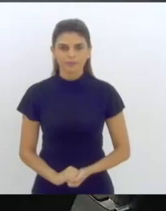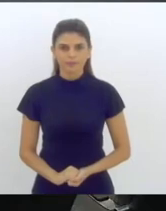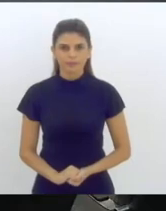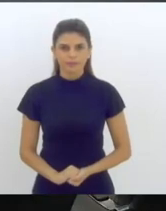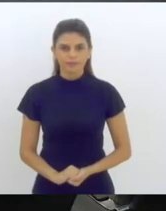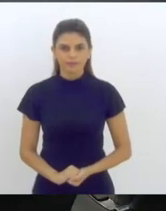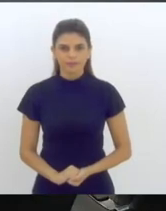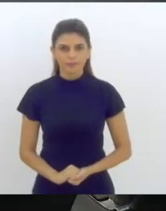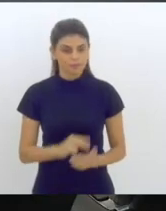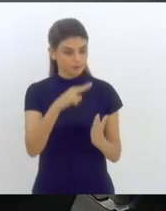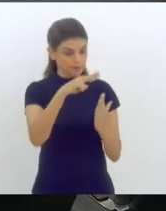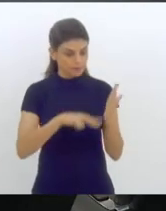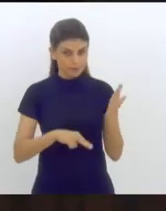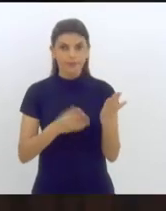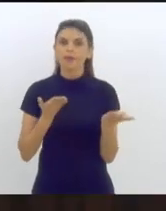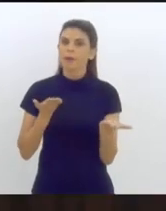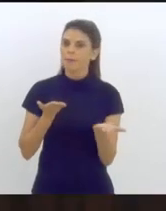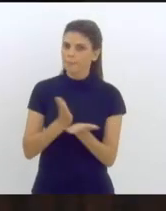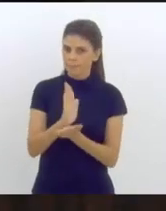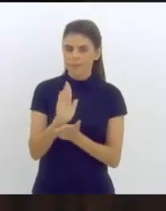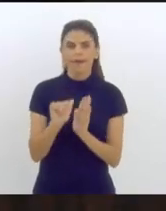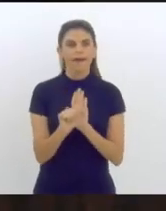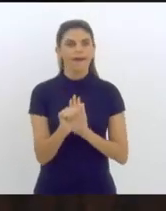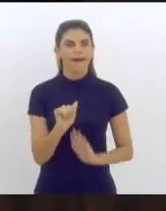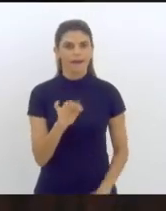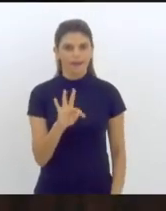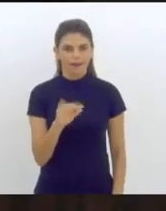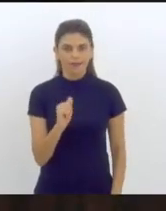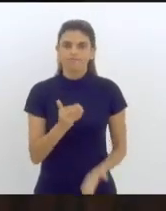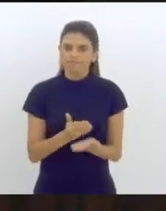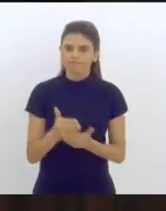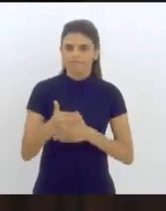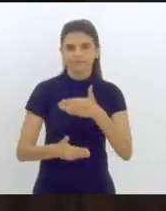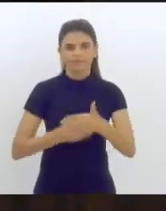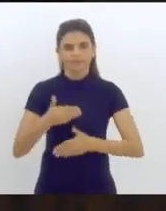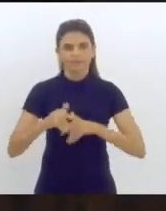Lida e aprovada a ata, passa-se ao expediente inicial.